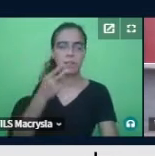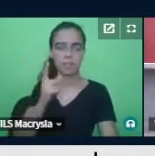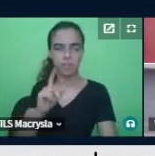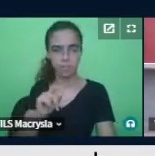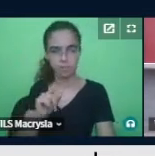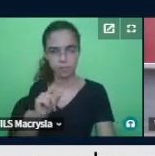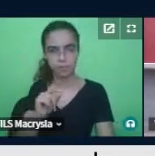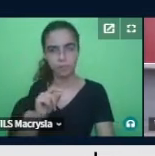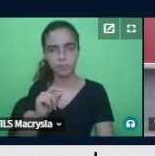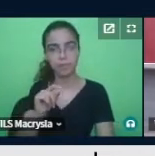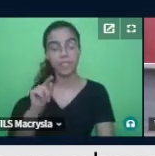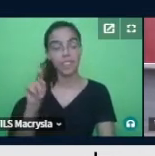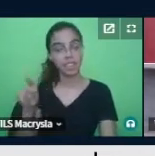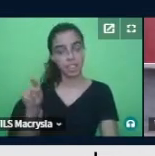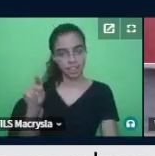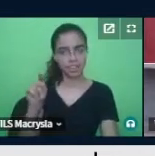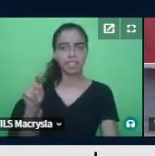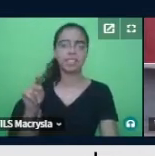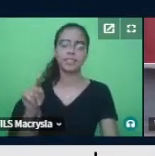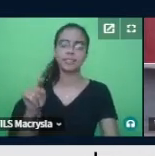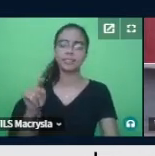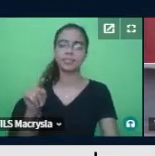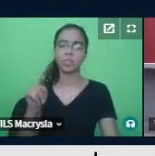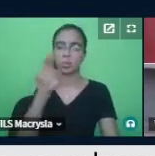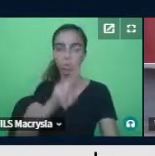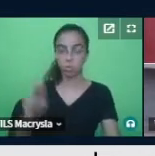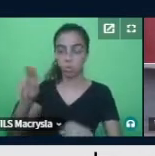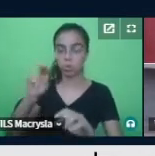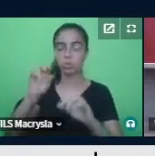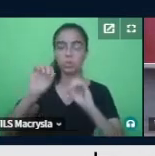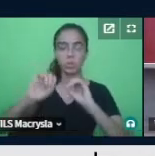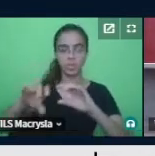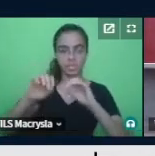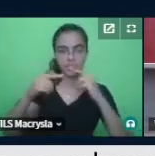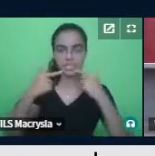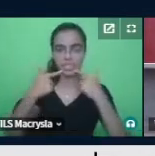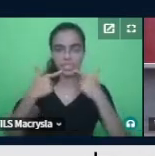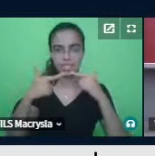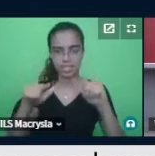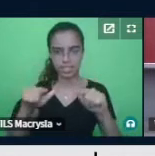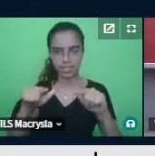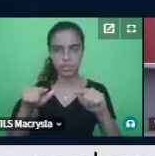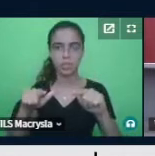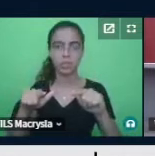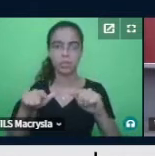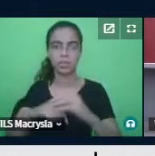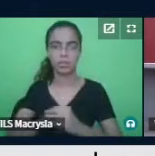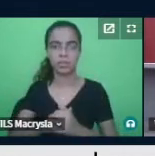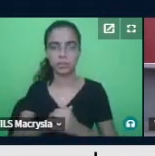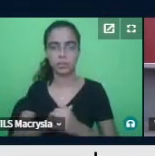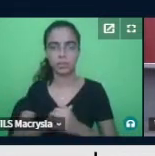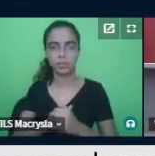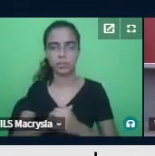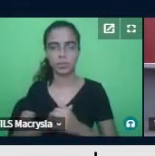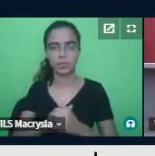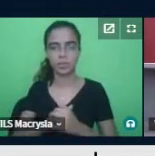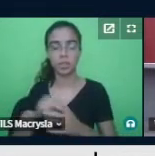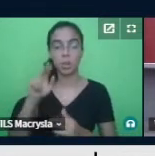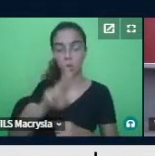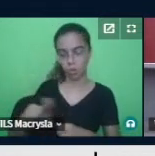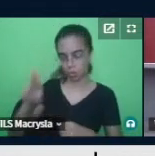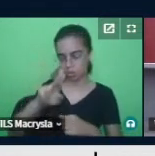ela vislumbra o ensino de línguas em termos de contingências, contingências, então, as necessidades contextuais